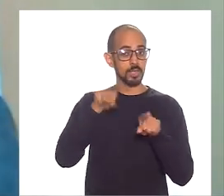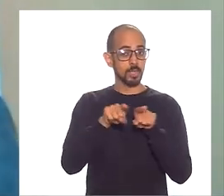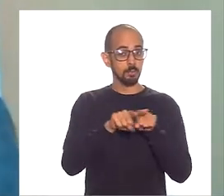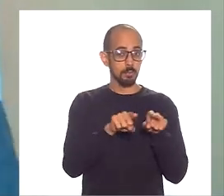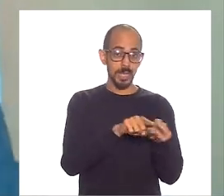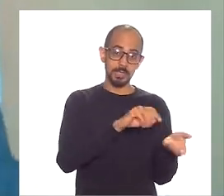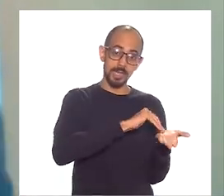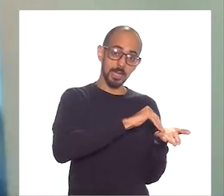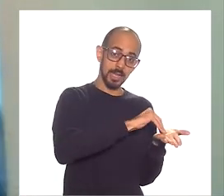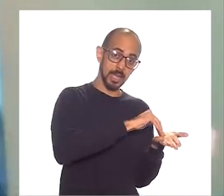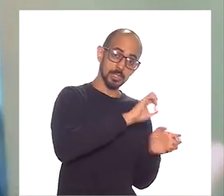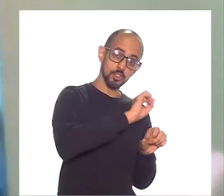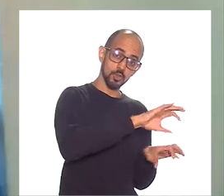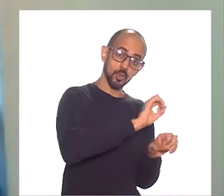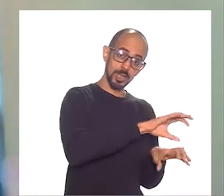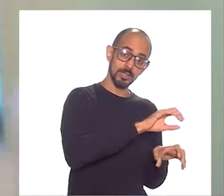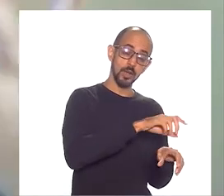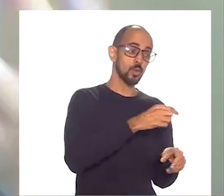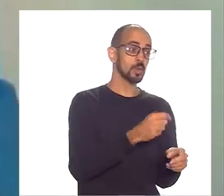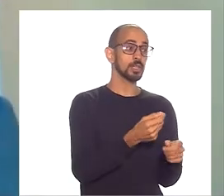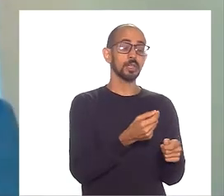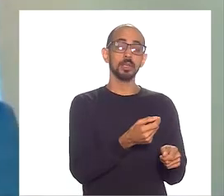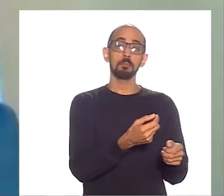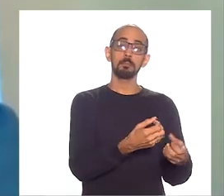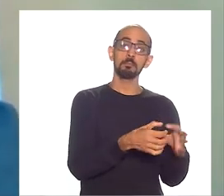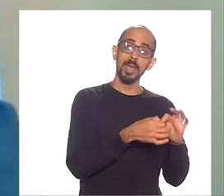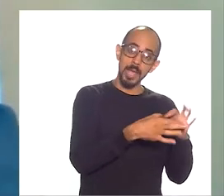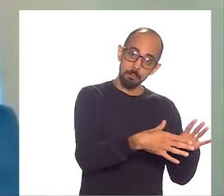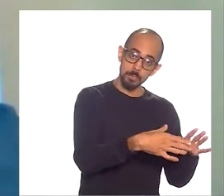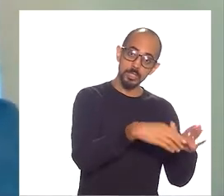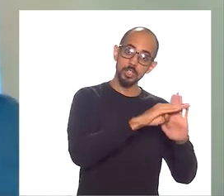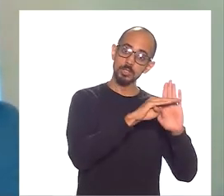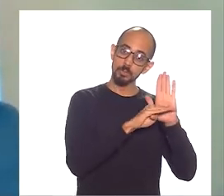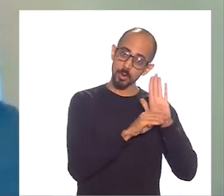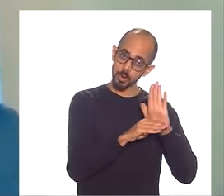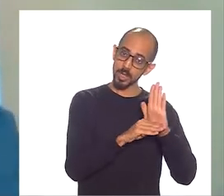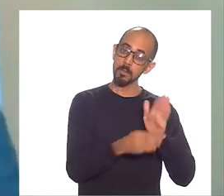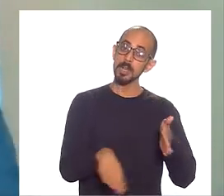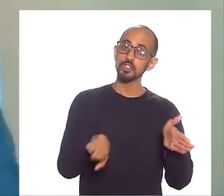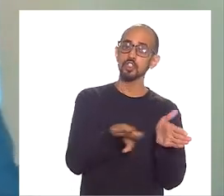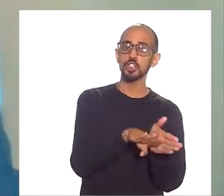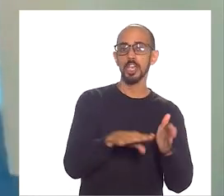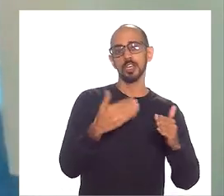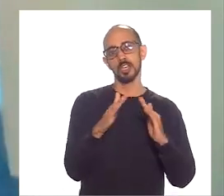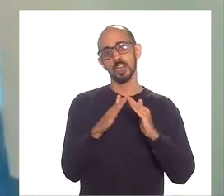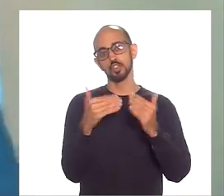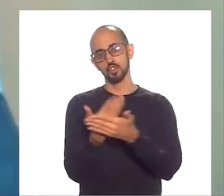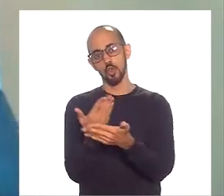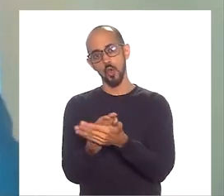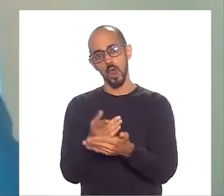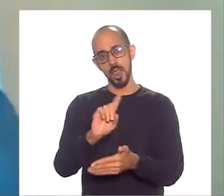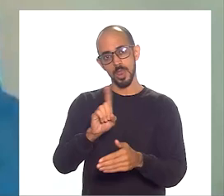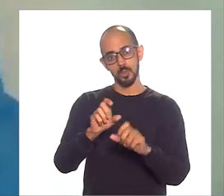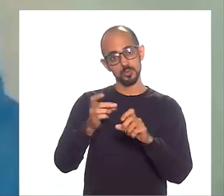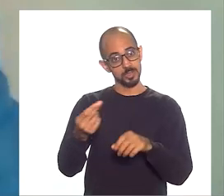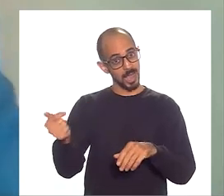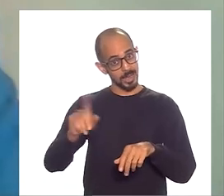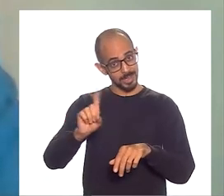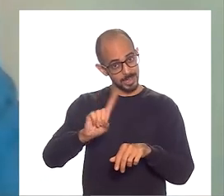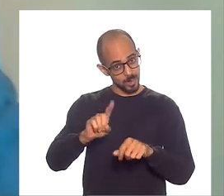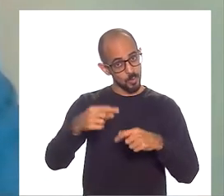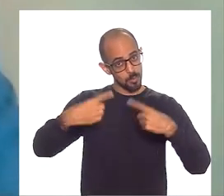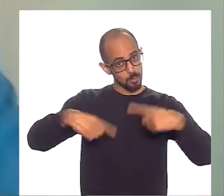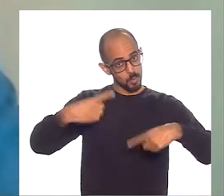Secretaria de Educação, que é quem permite também que esse programa chegue até as escolas. Então, fica com a gente, não sai daí.